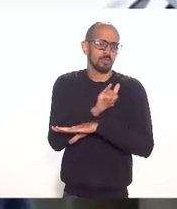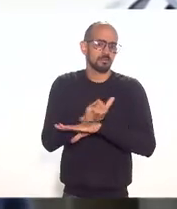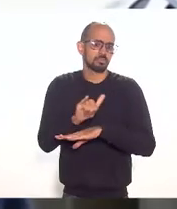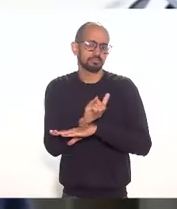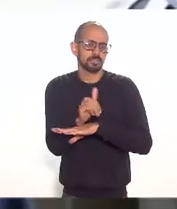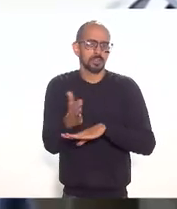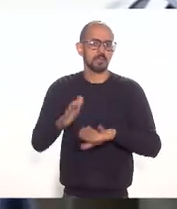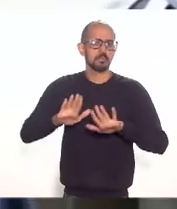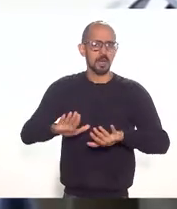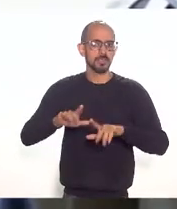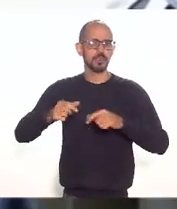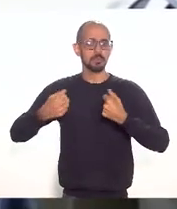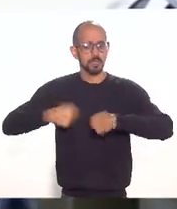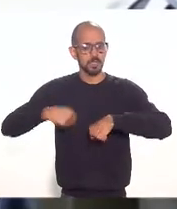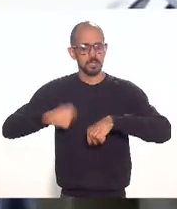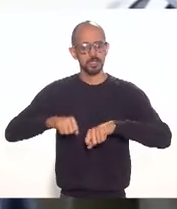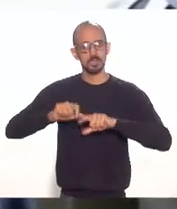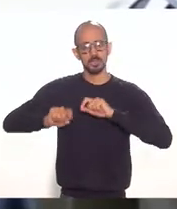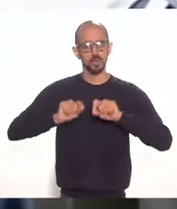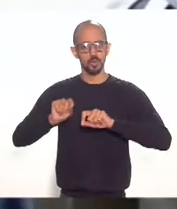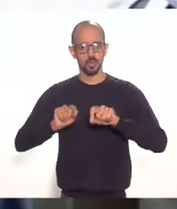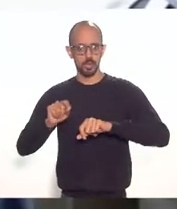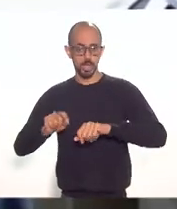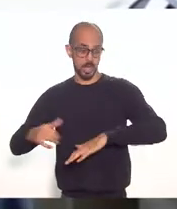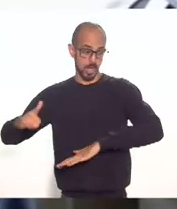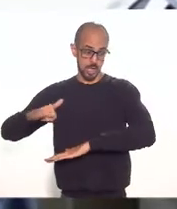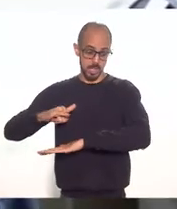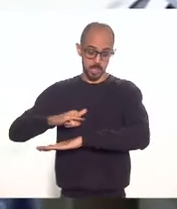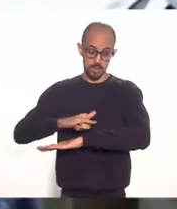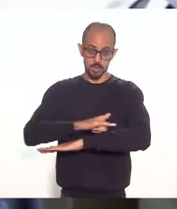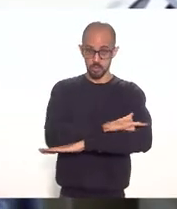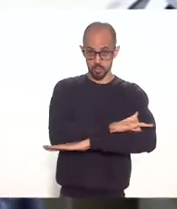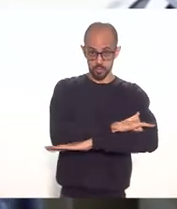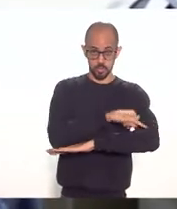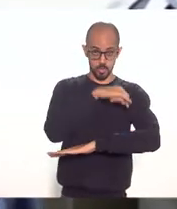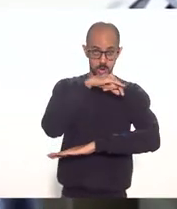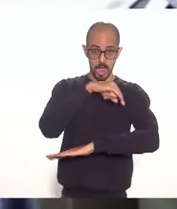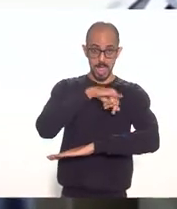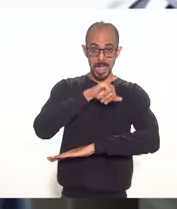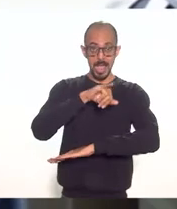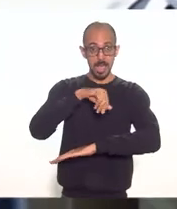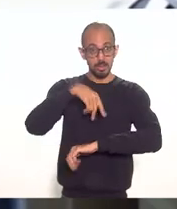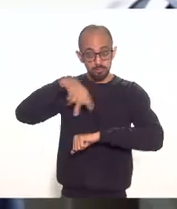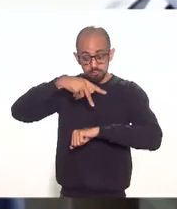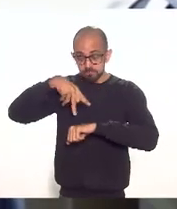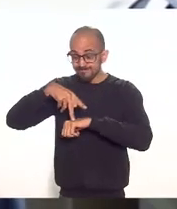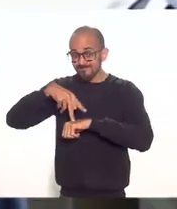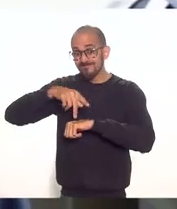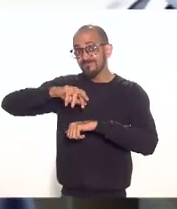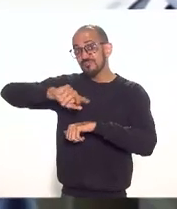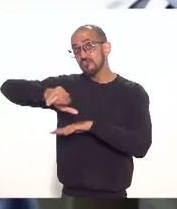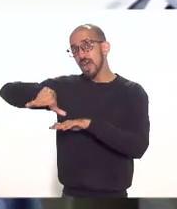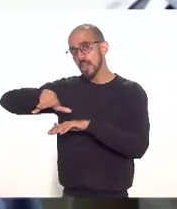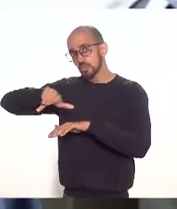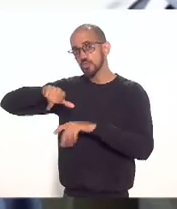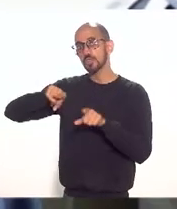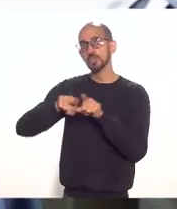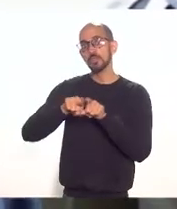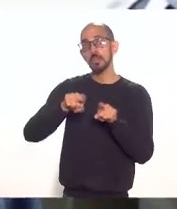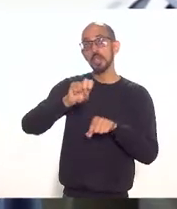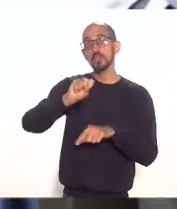é necessário que os aeroportos internacionais do Galeão e os Santos Dumont sejam